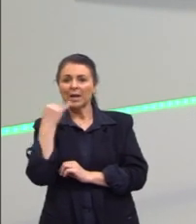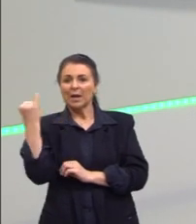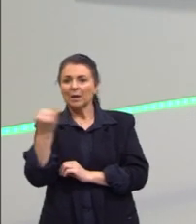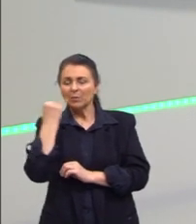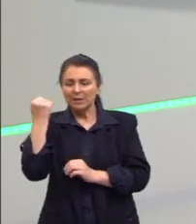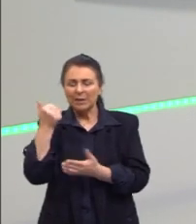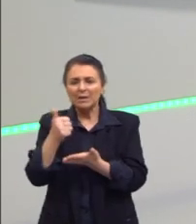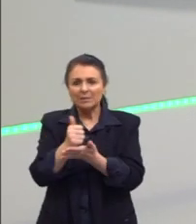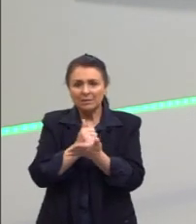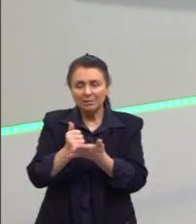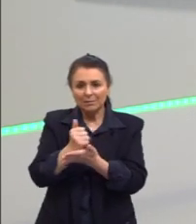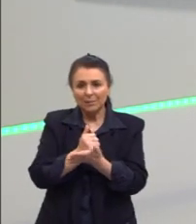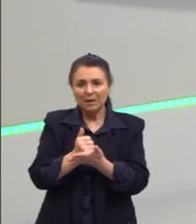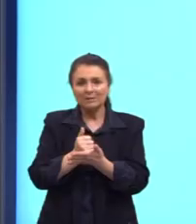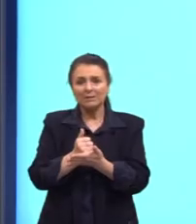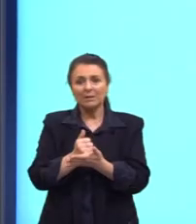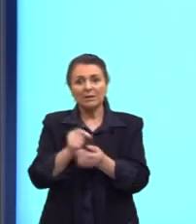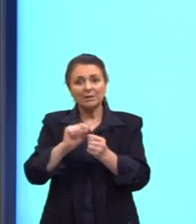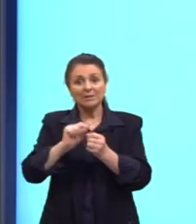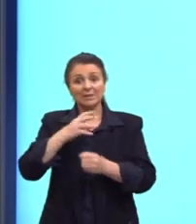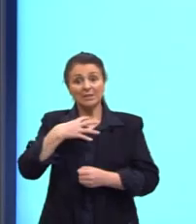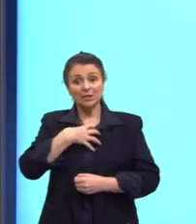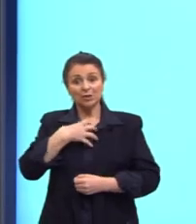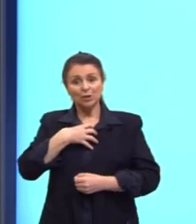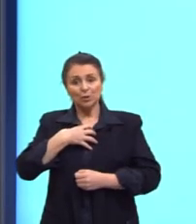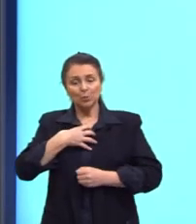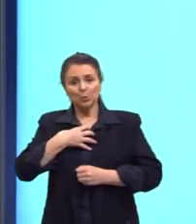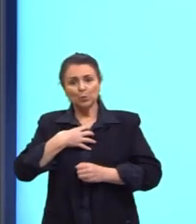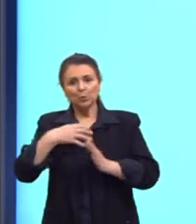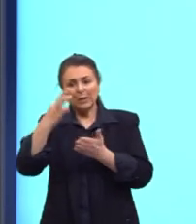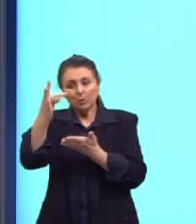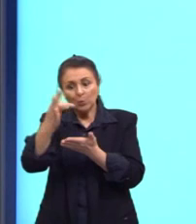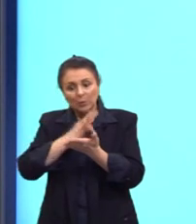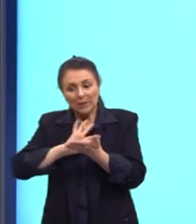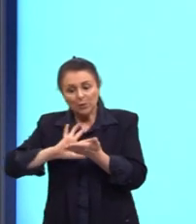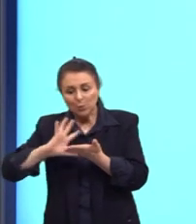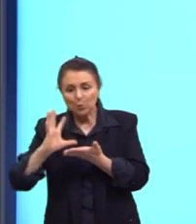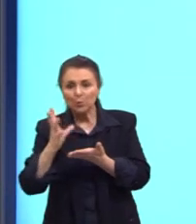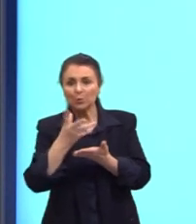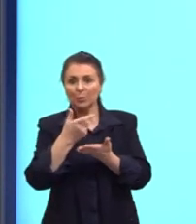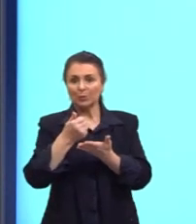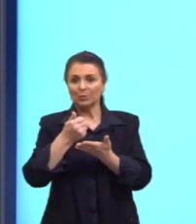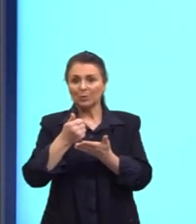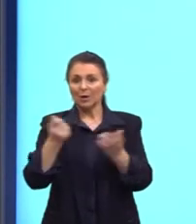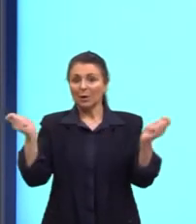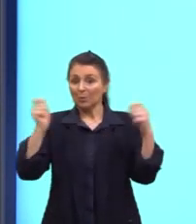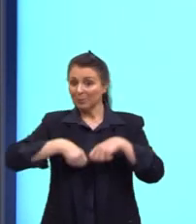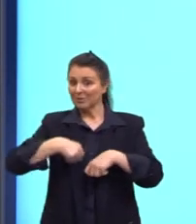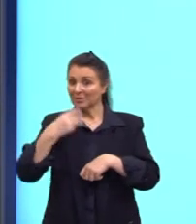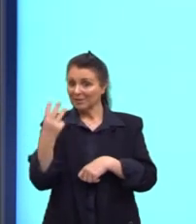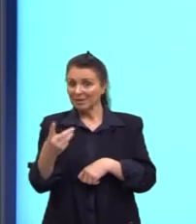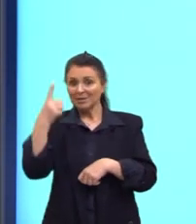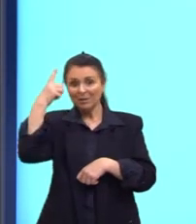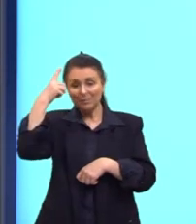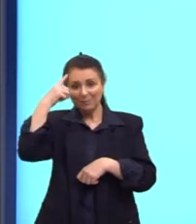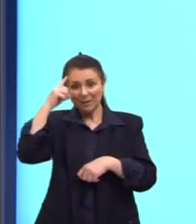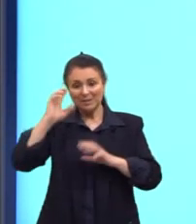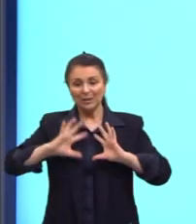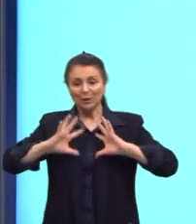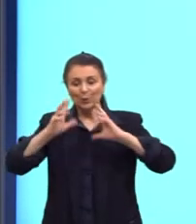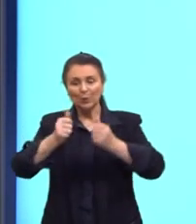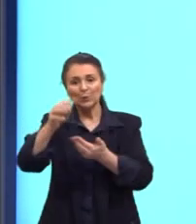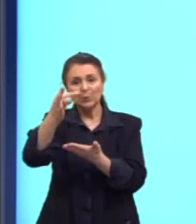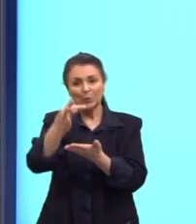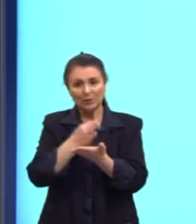fundamental, é que elas vão fazer sentido para a totalidade. Então, a competência 3, pensa na totalidade desse texto. É assim que tu precisa